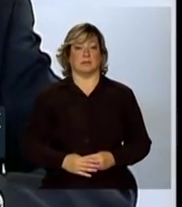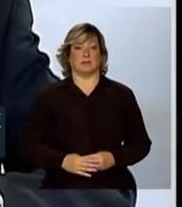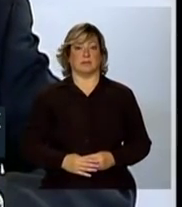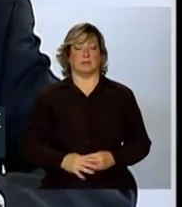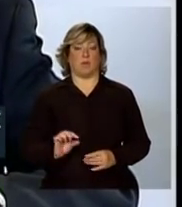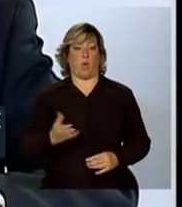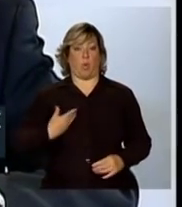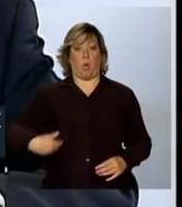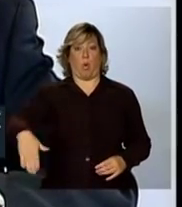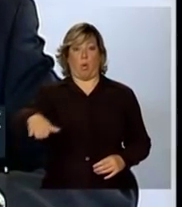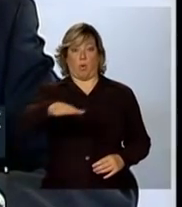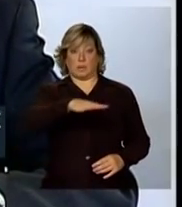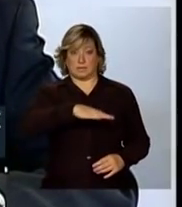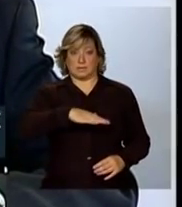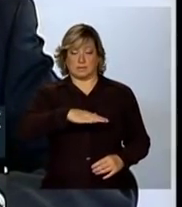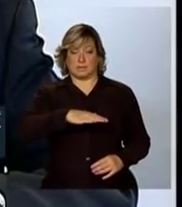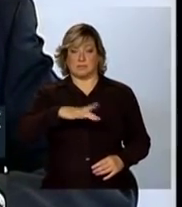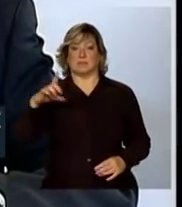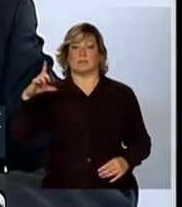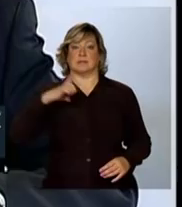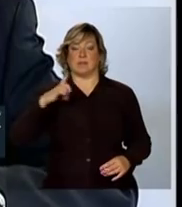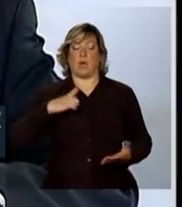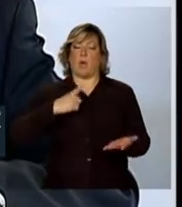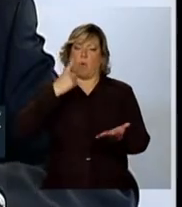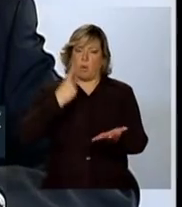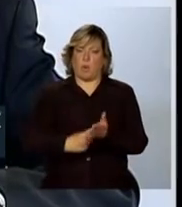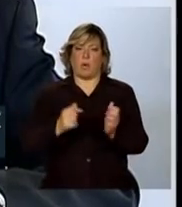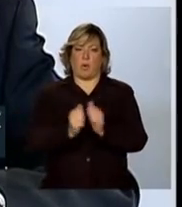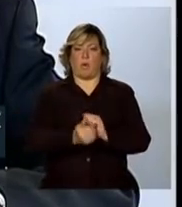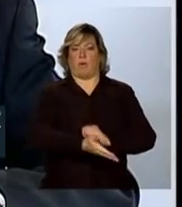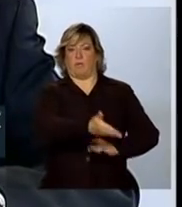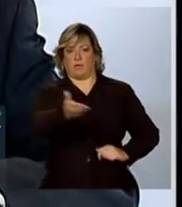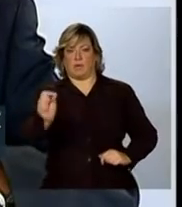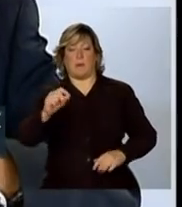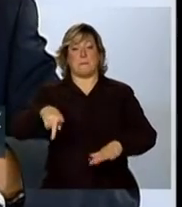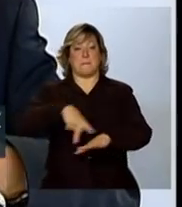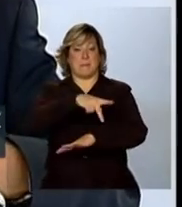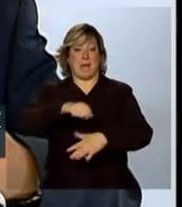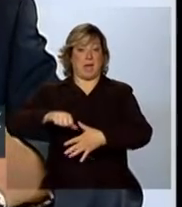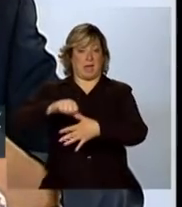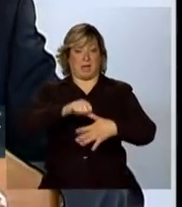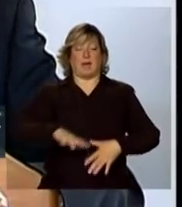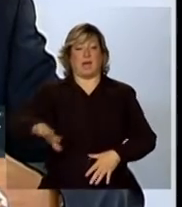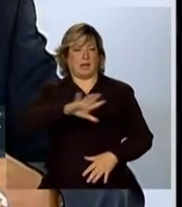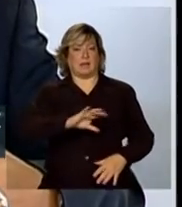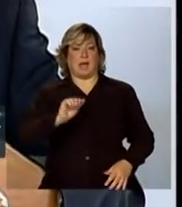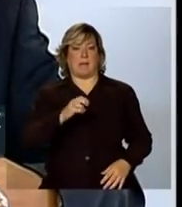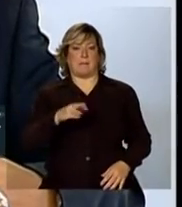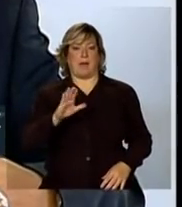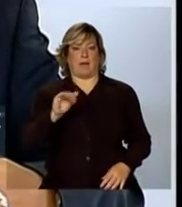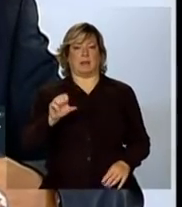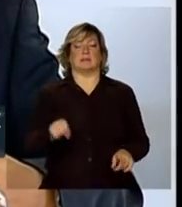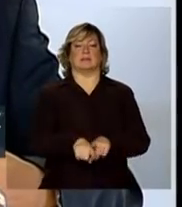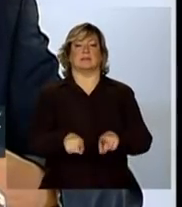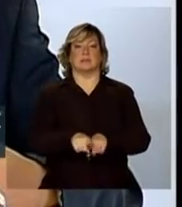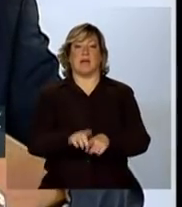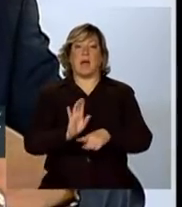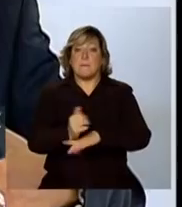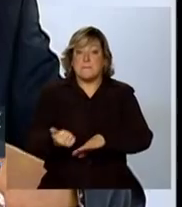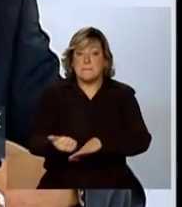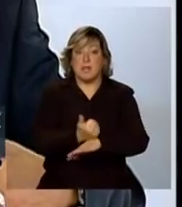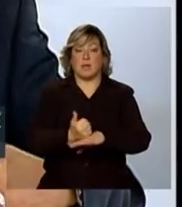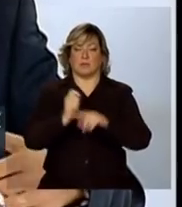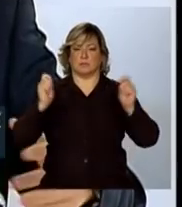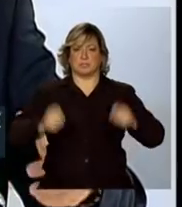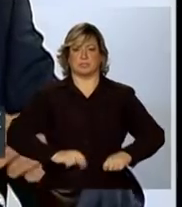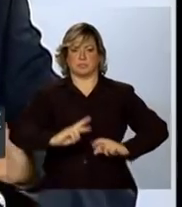nós estamos comprometidos com vocês, com os países das Américas, para aprimorar a capacidade de